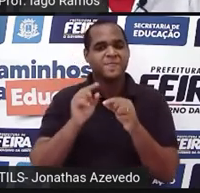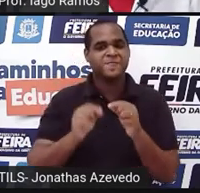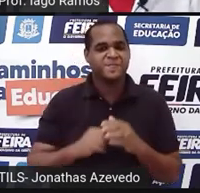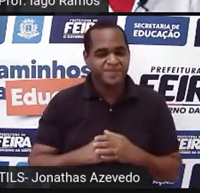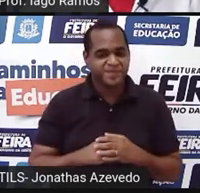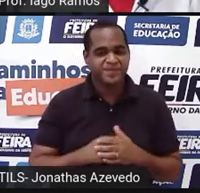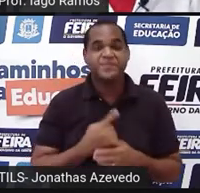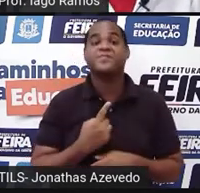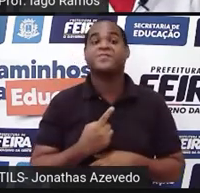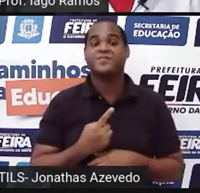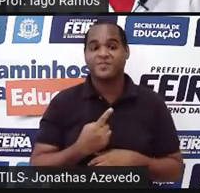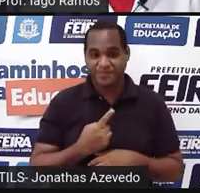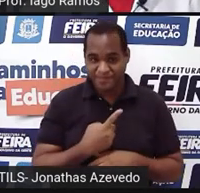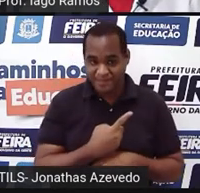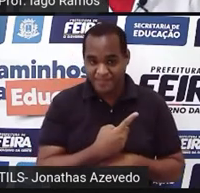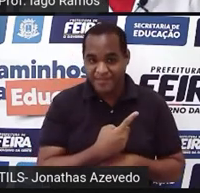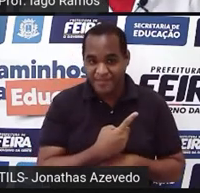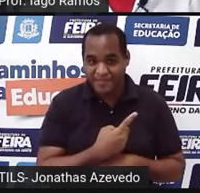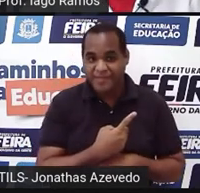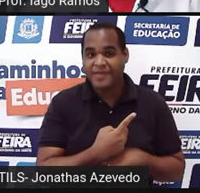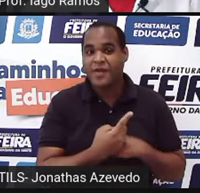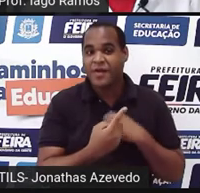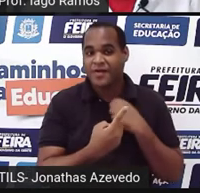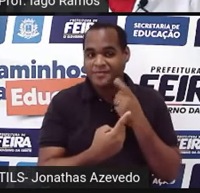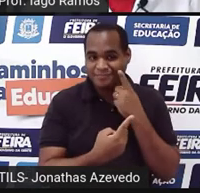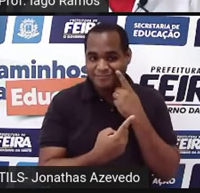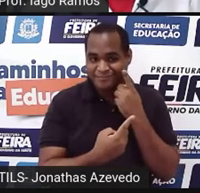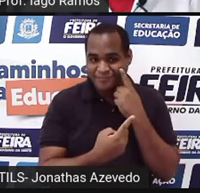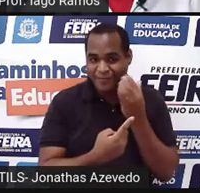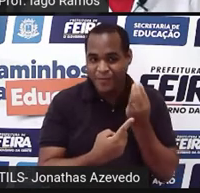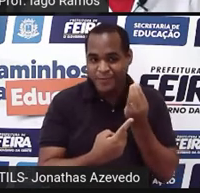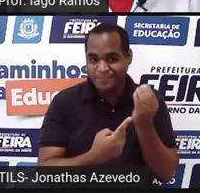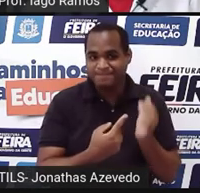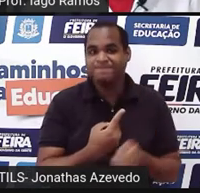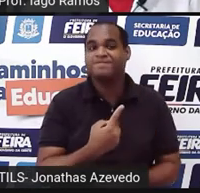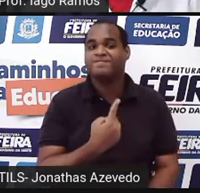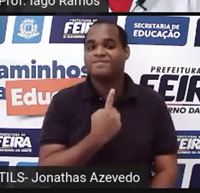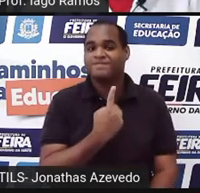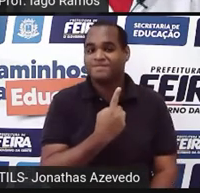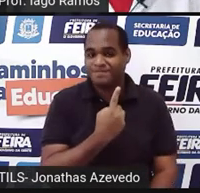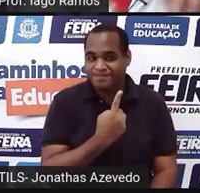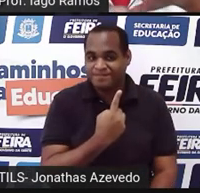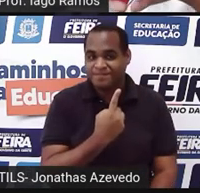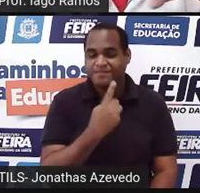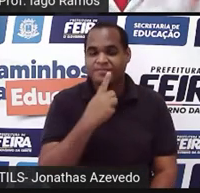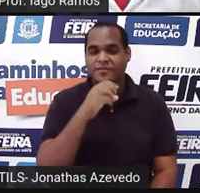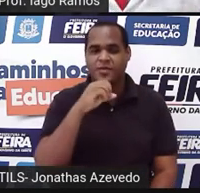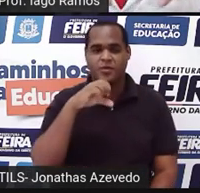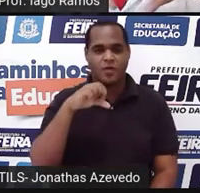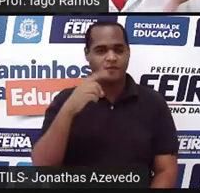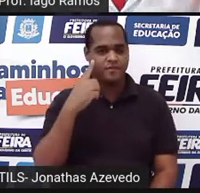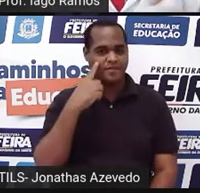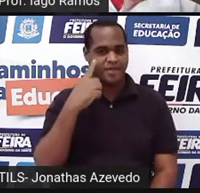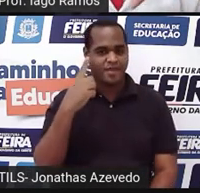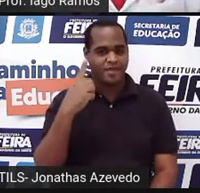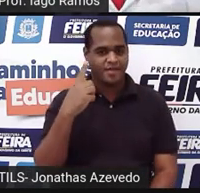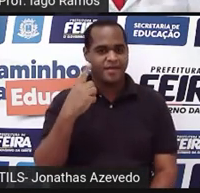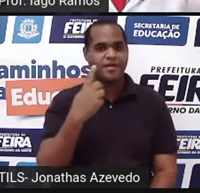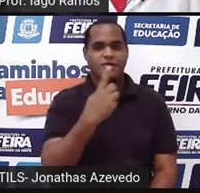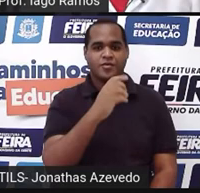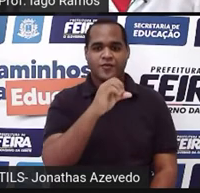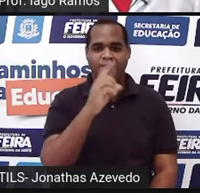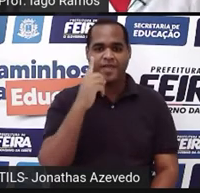Fica ligado aí. Fica ligada. Tá bom? Vamos lá. Então, olha. 109. Eu faço a separação. A